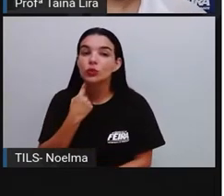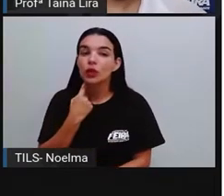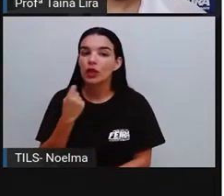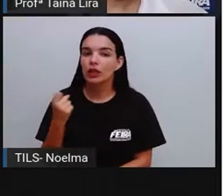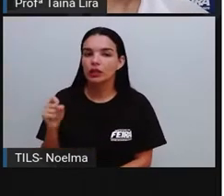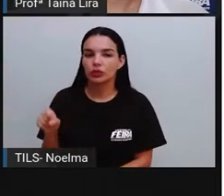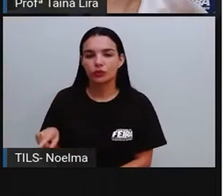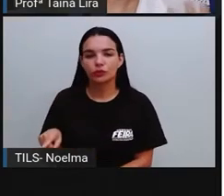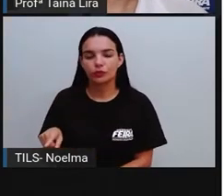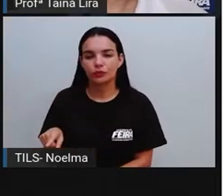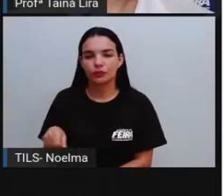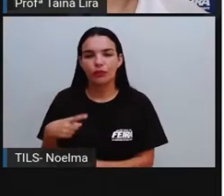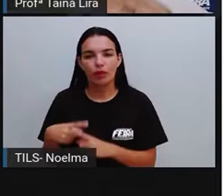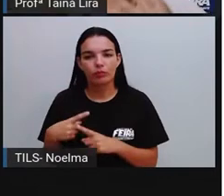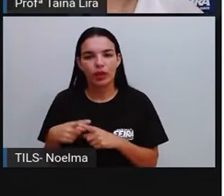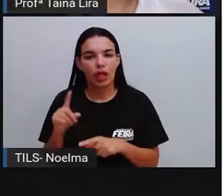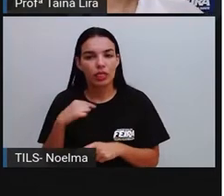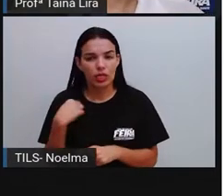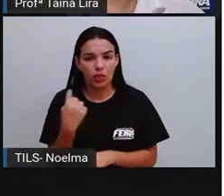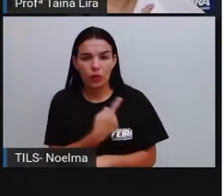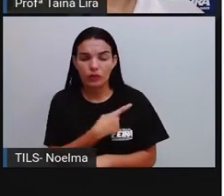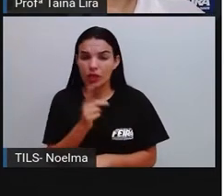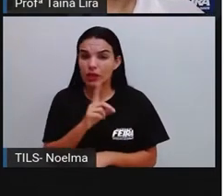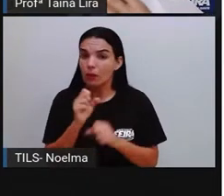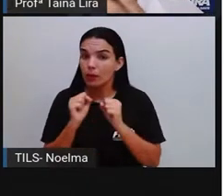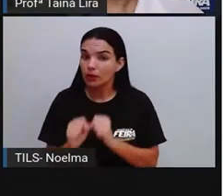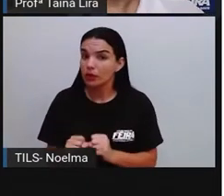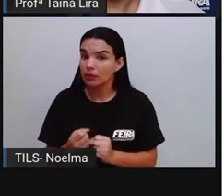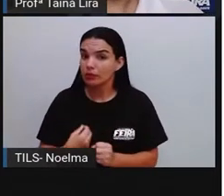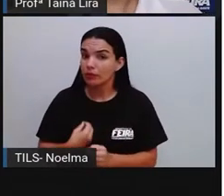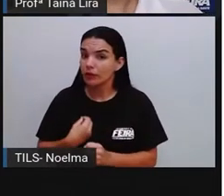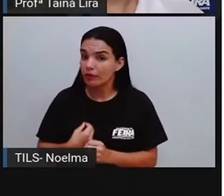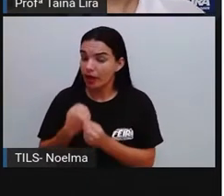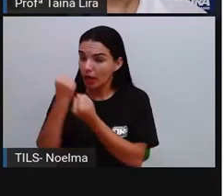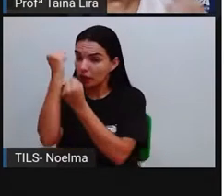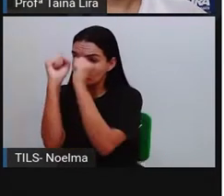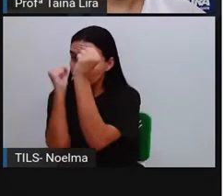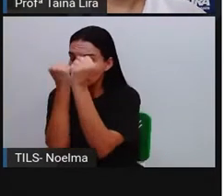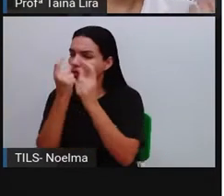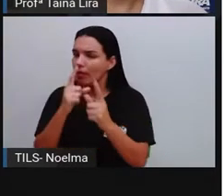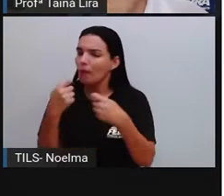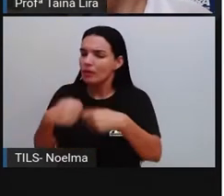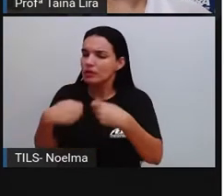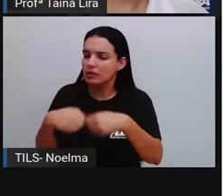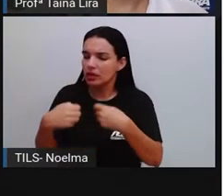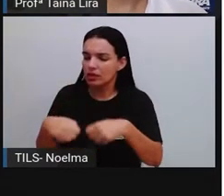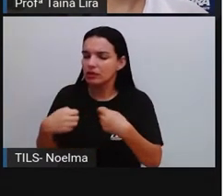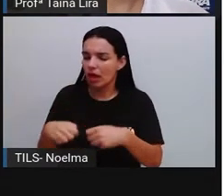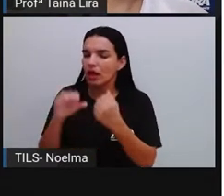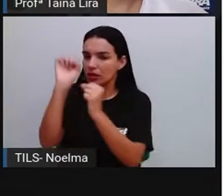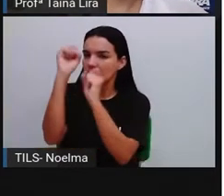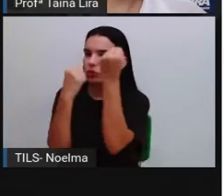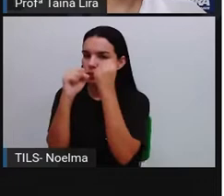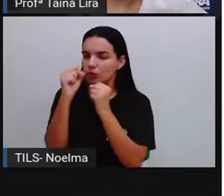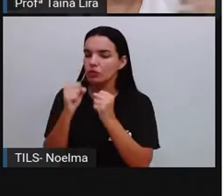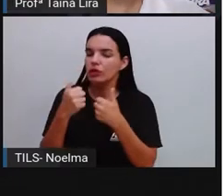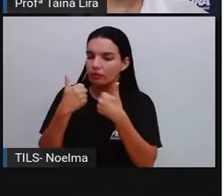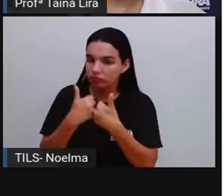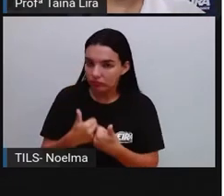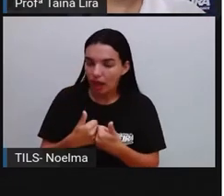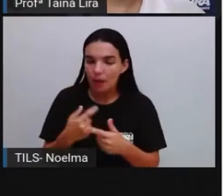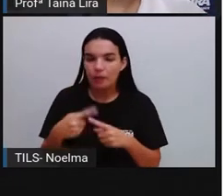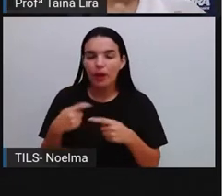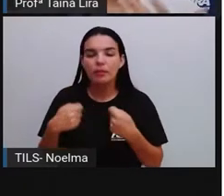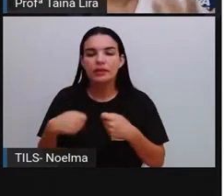industrial. Nós não podemos viver sem a indústria, nós dependemos das indústrias para fabricar várias